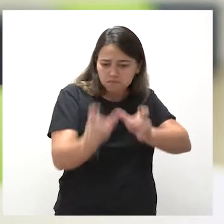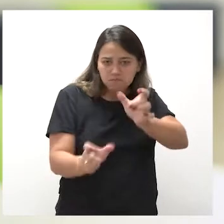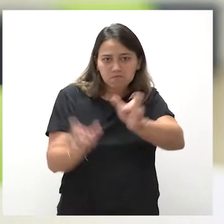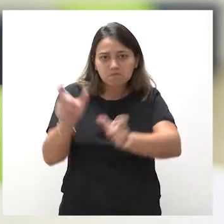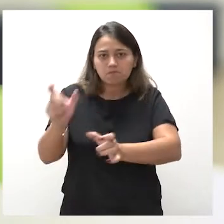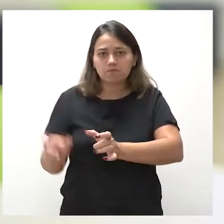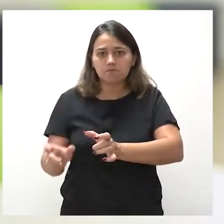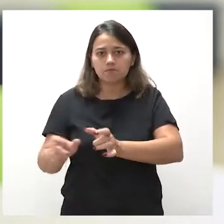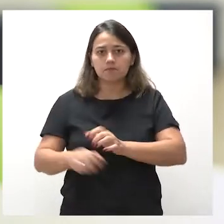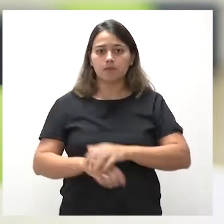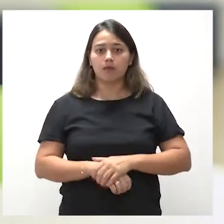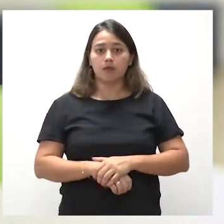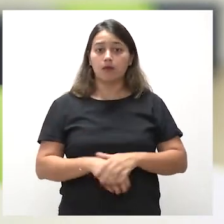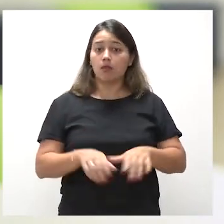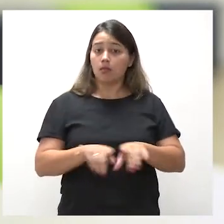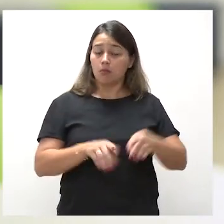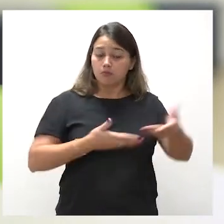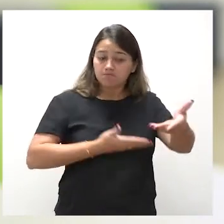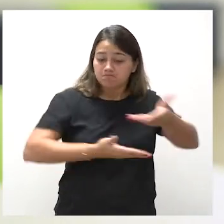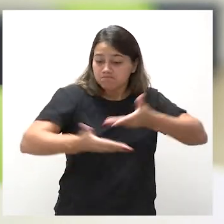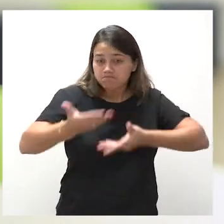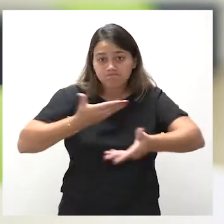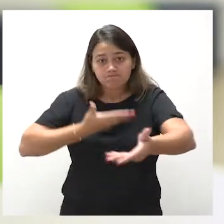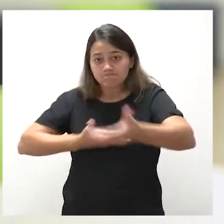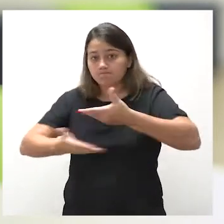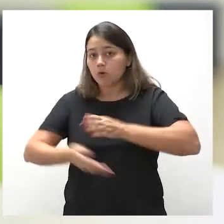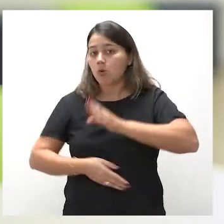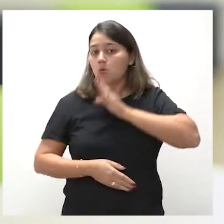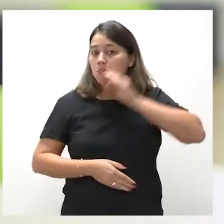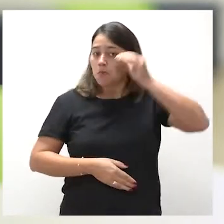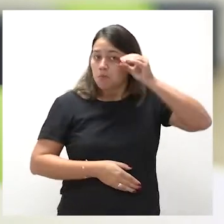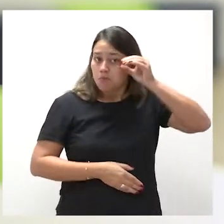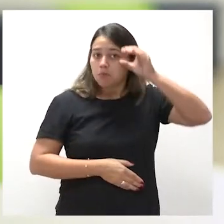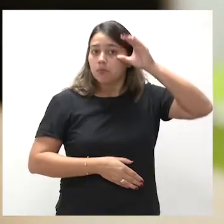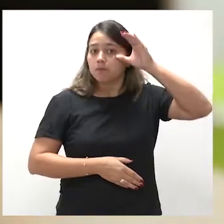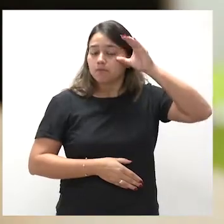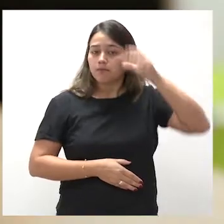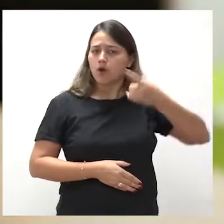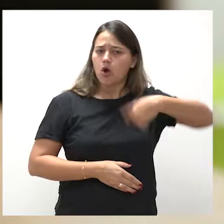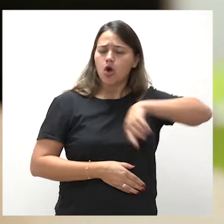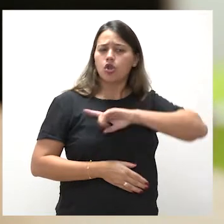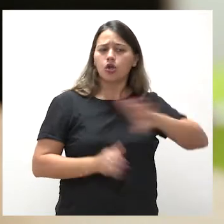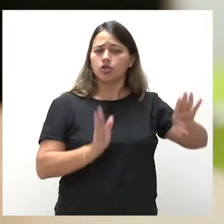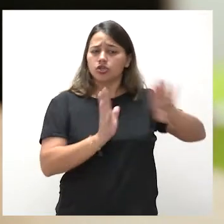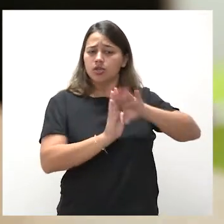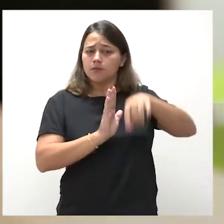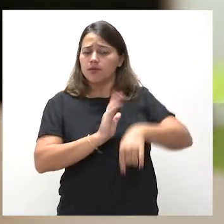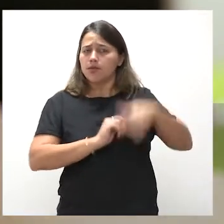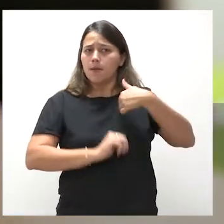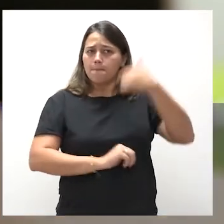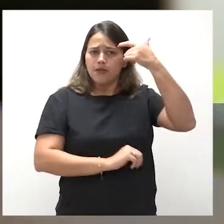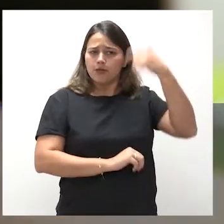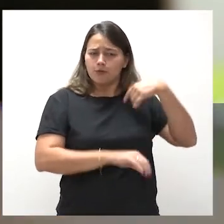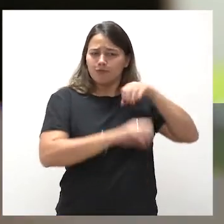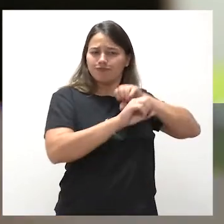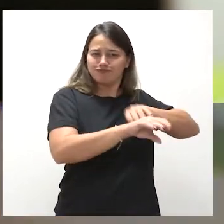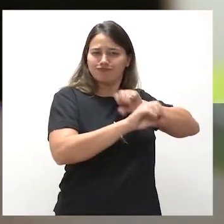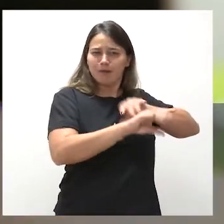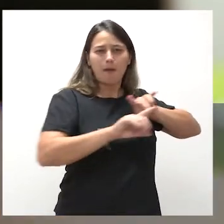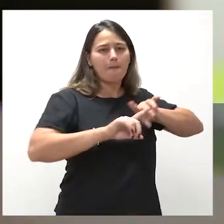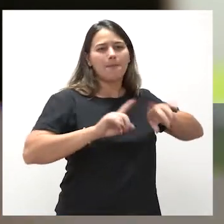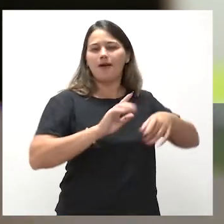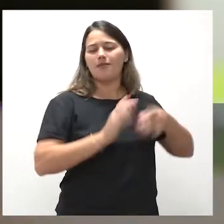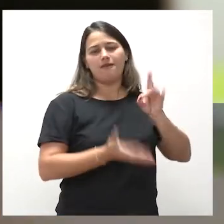o outro, passar e receber conhecimento. A gente vem com a ideia de que vai ensinar o